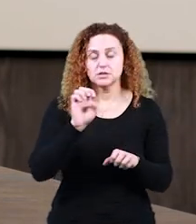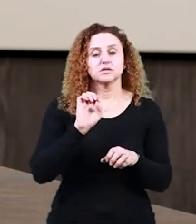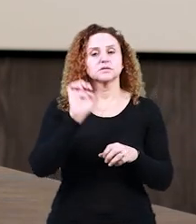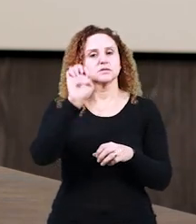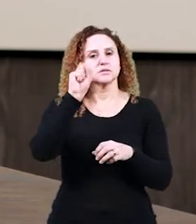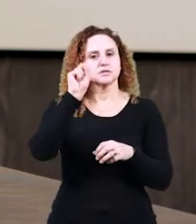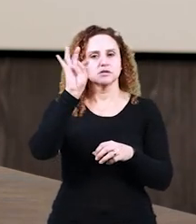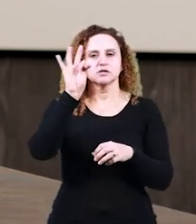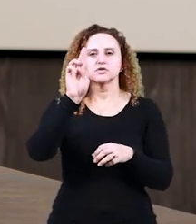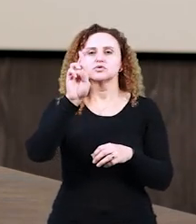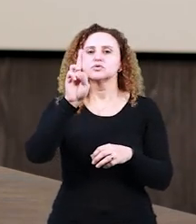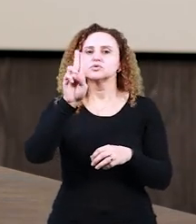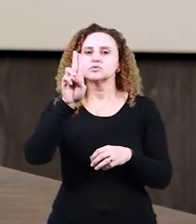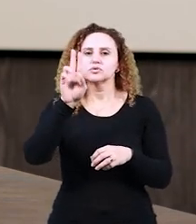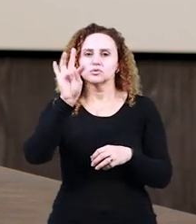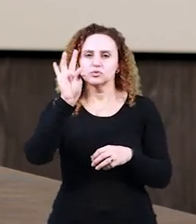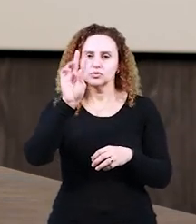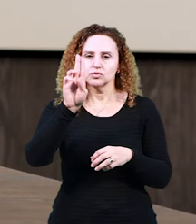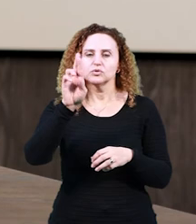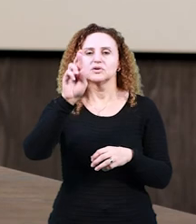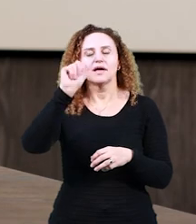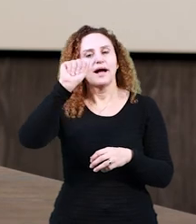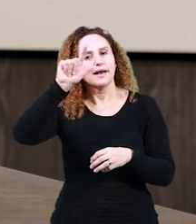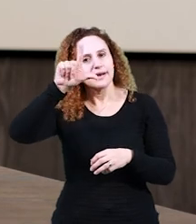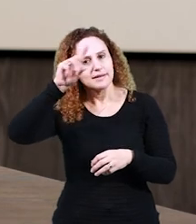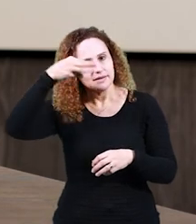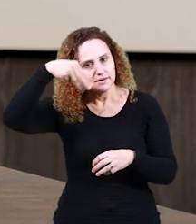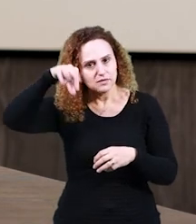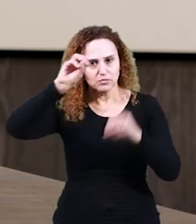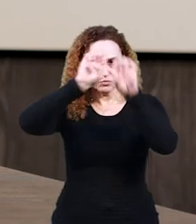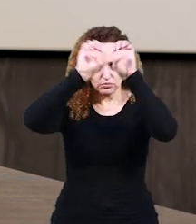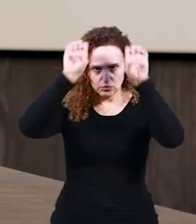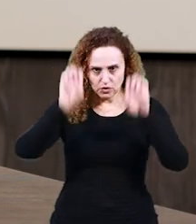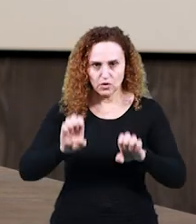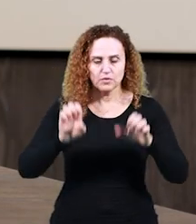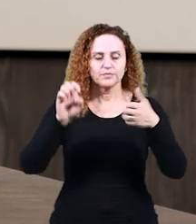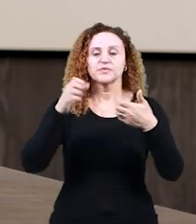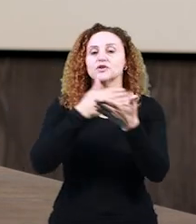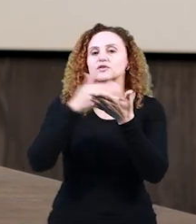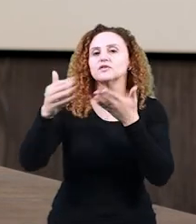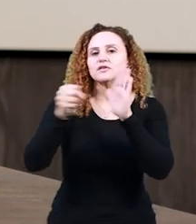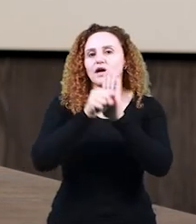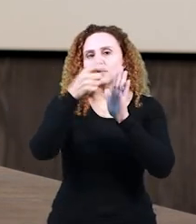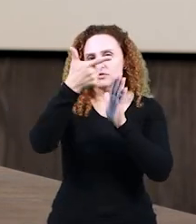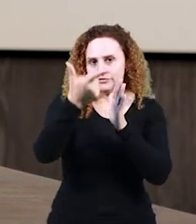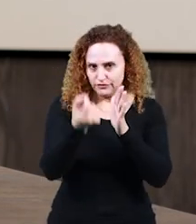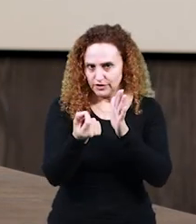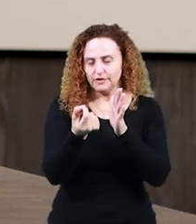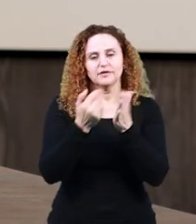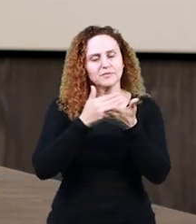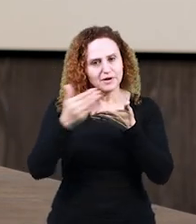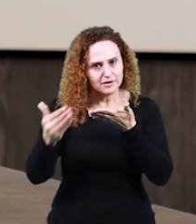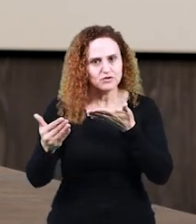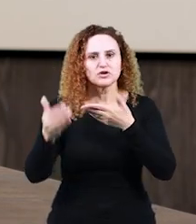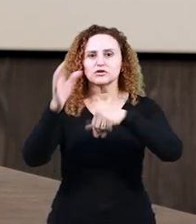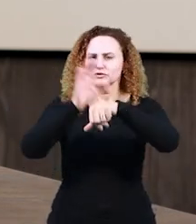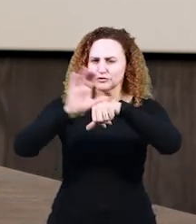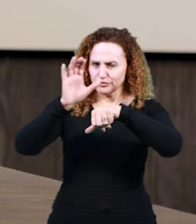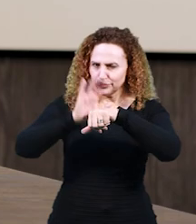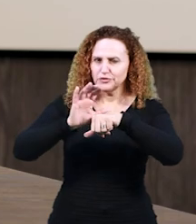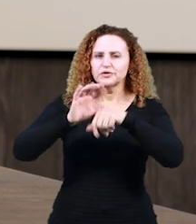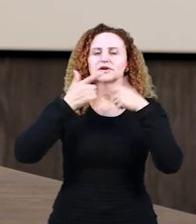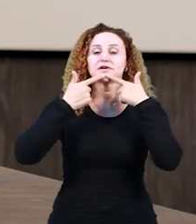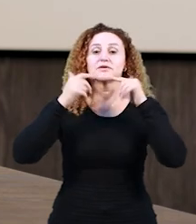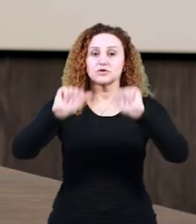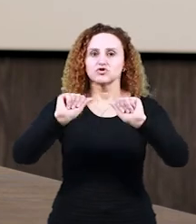começo dessa aula, né? Que a gente viu as teorias linguísticas fundadas no século XX, a partir da publicação do curso de linguística